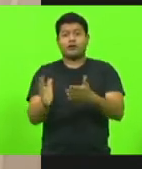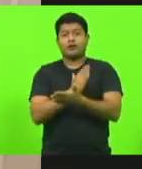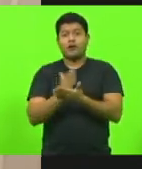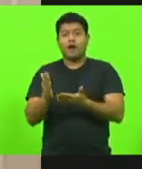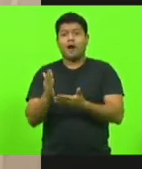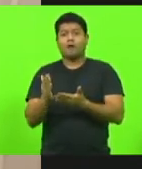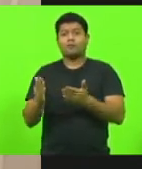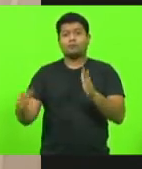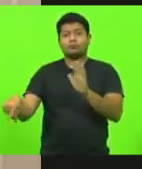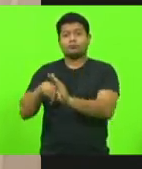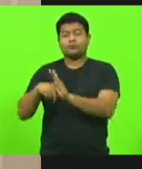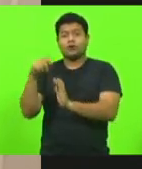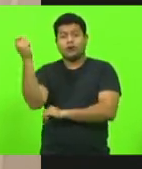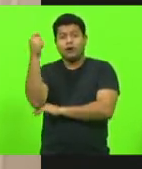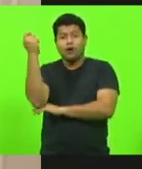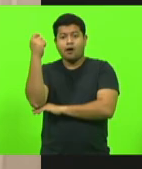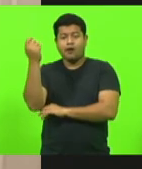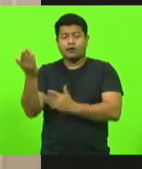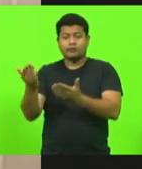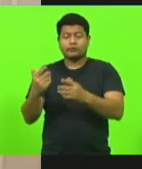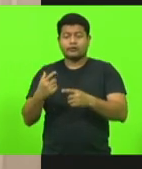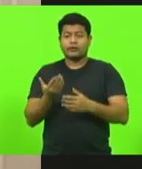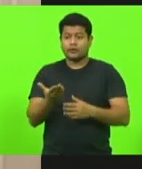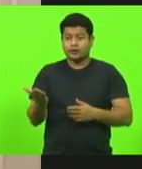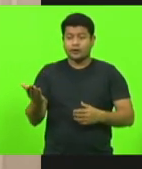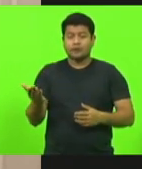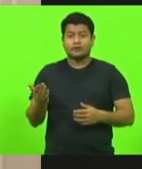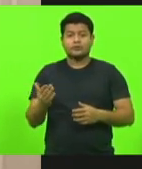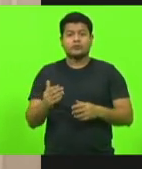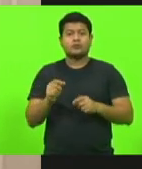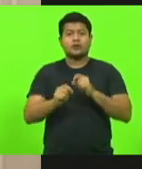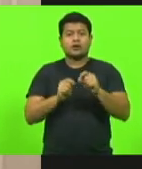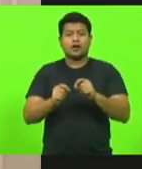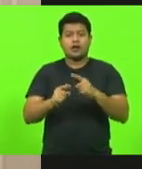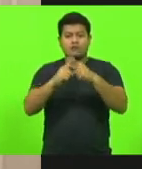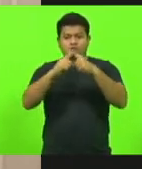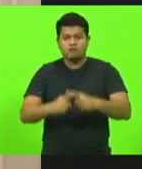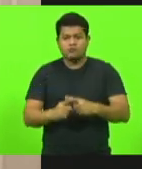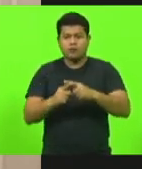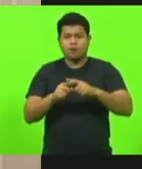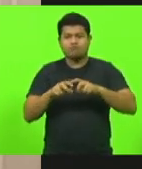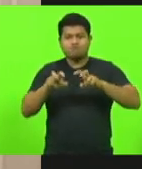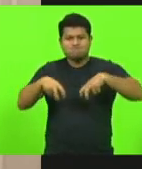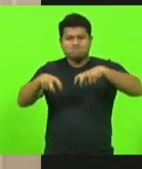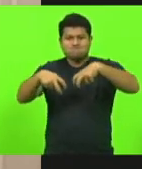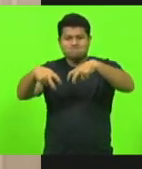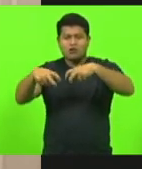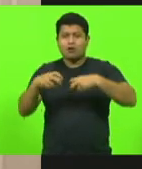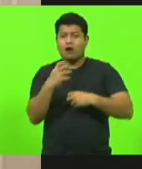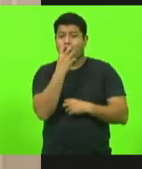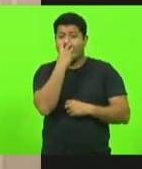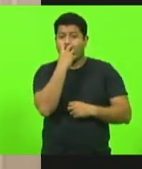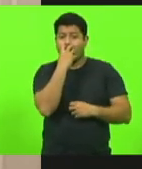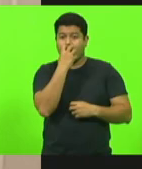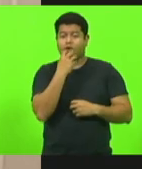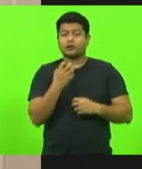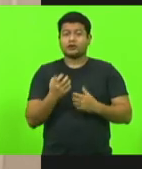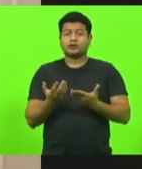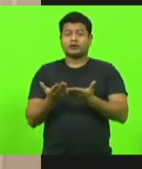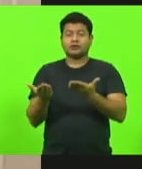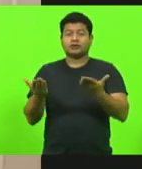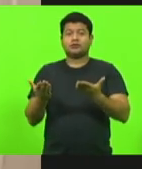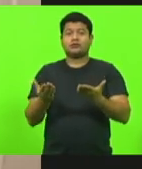estavam ali fazendo corridas de cães e pode consultar aí no Google, pode ver aí no G1, pode ver no